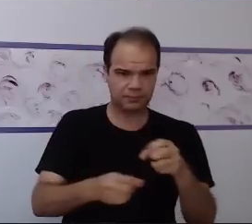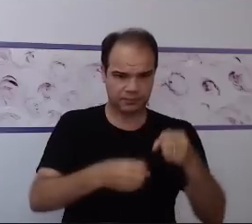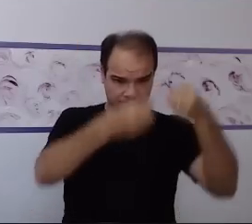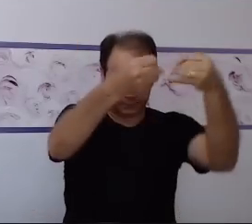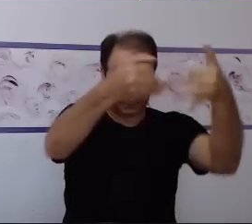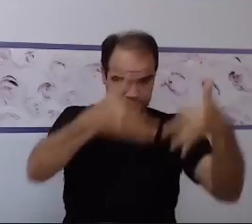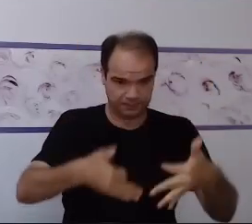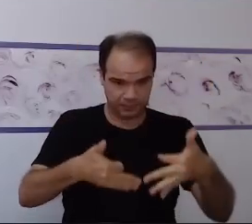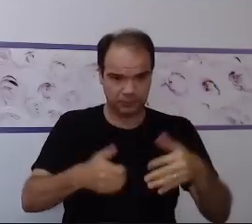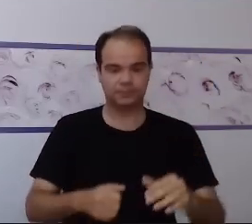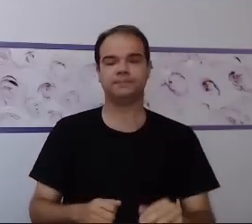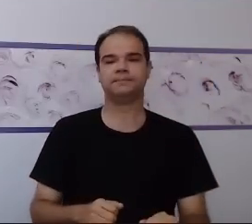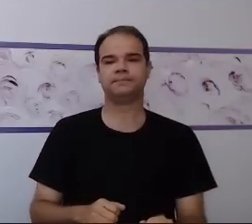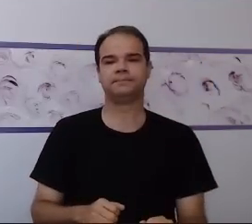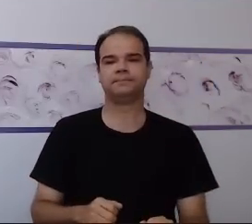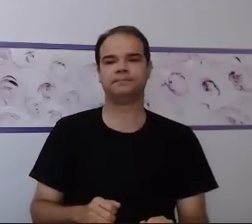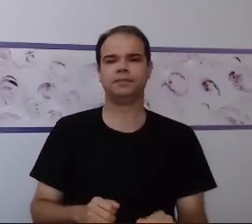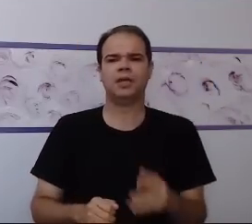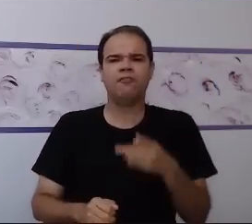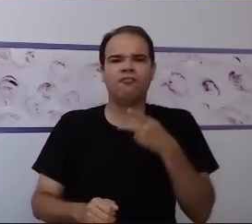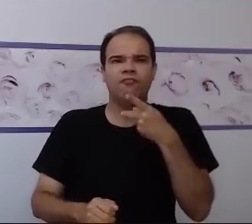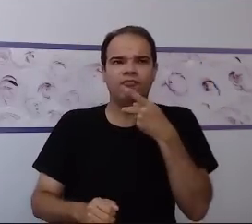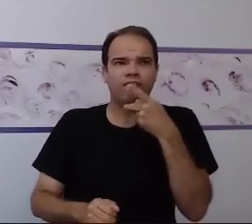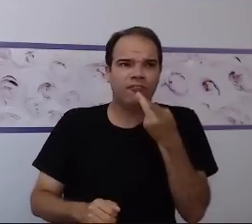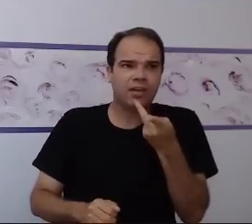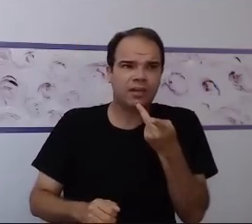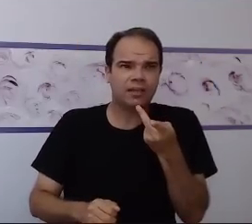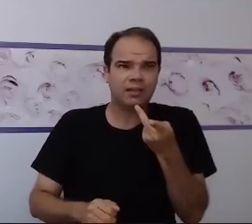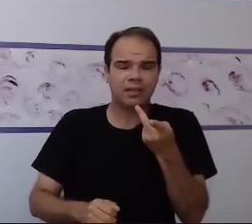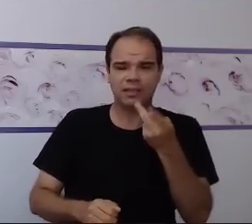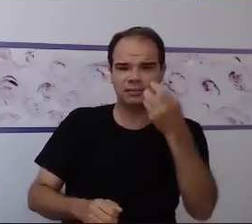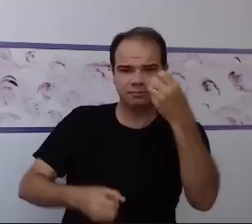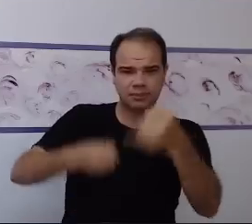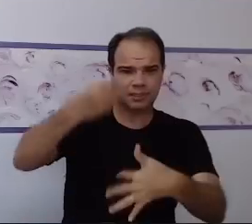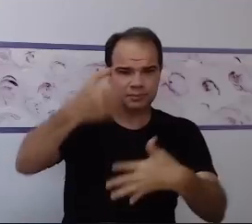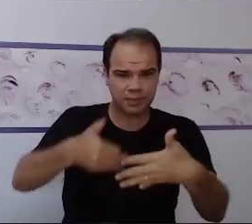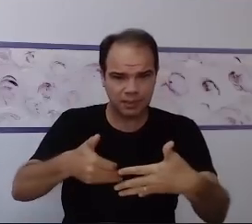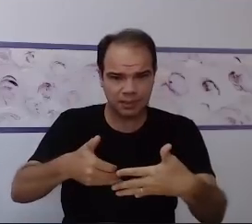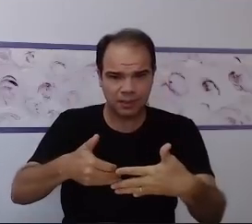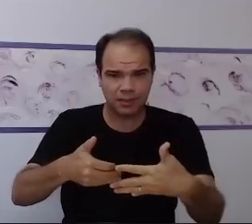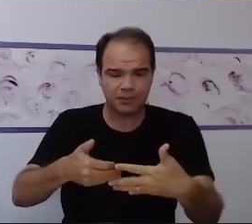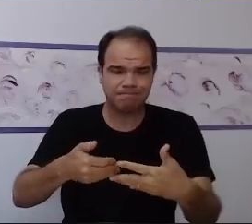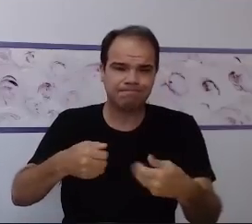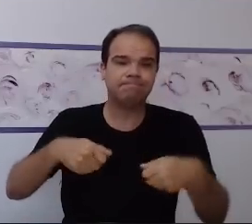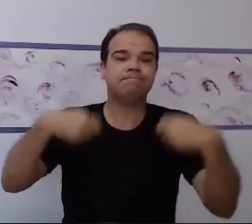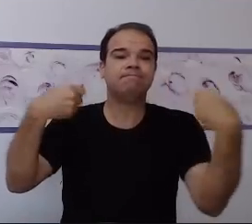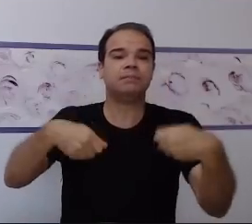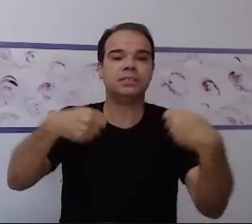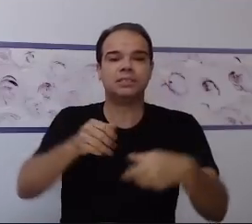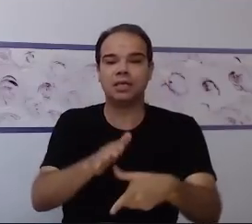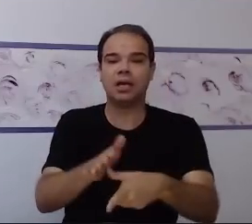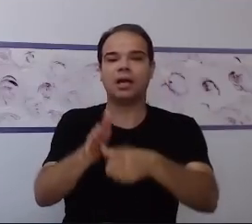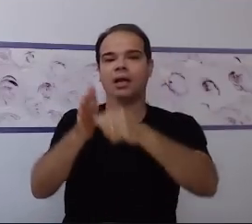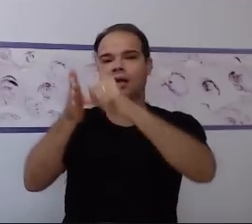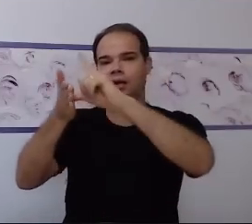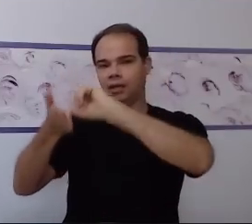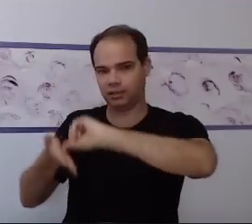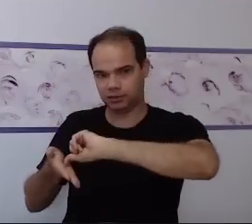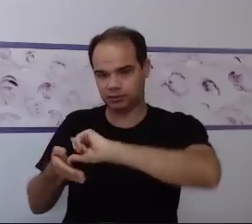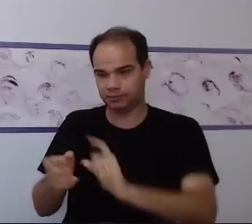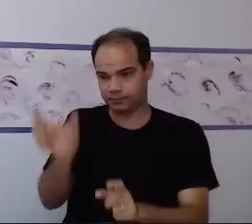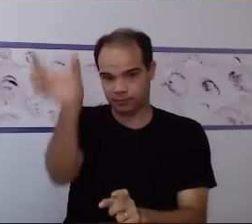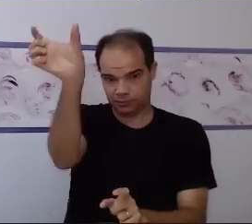falar sobre o transtorno do espectro autista não tem como, antes de falar um pouquinho sobre o histórico dessa situação.